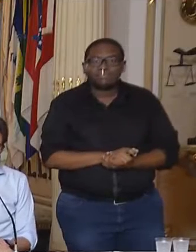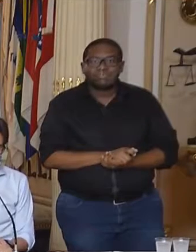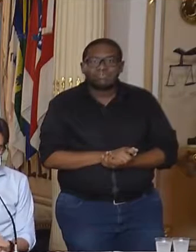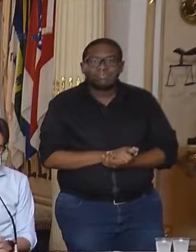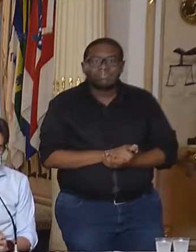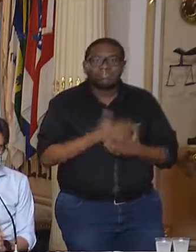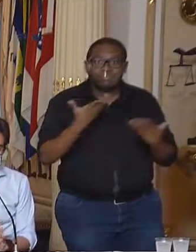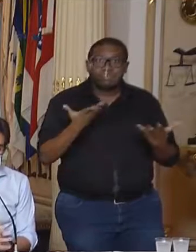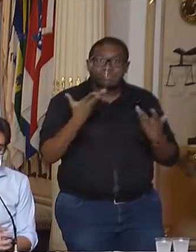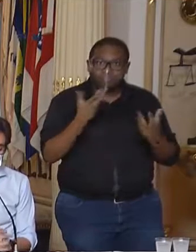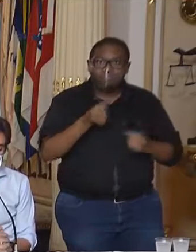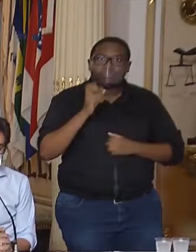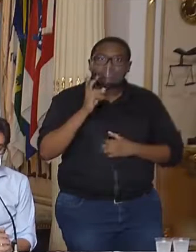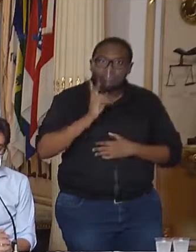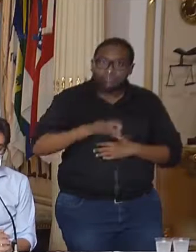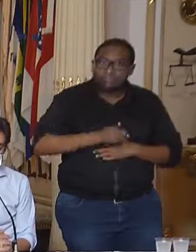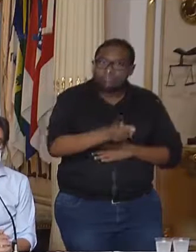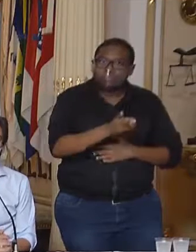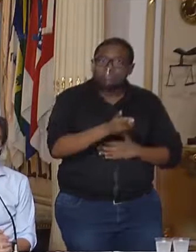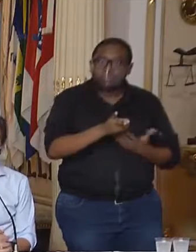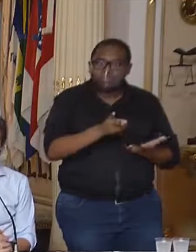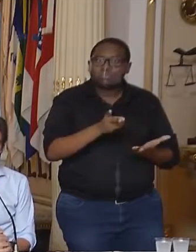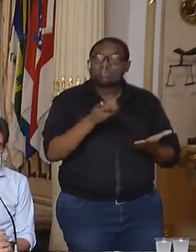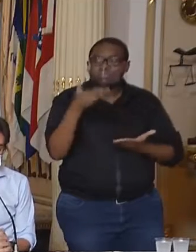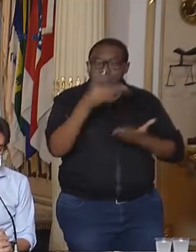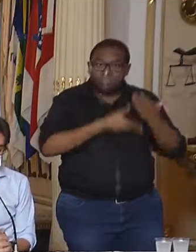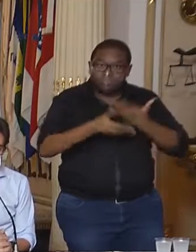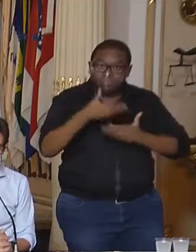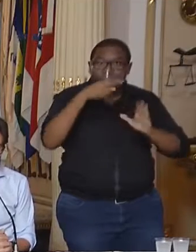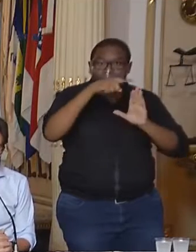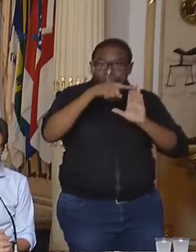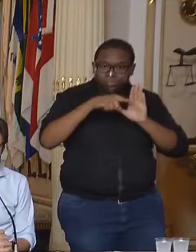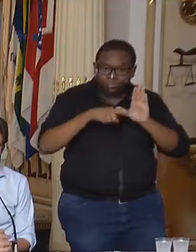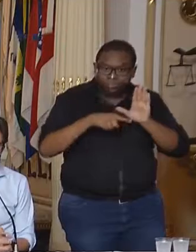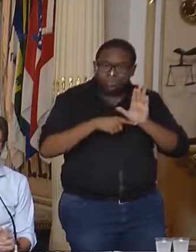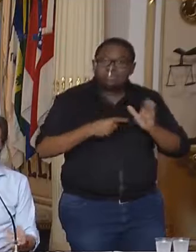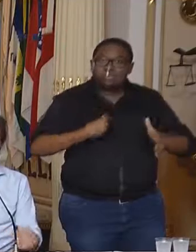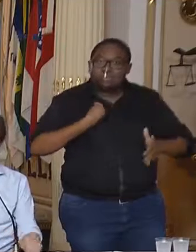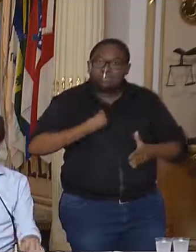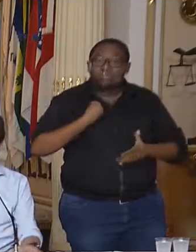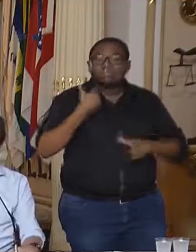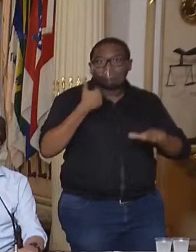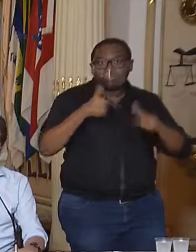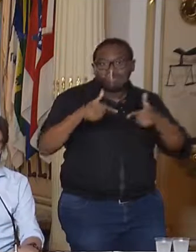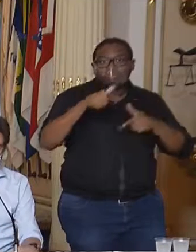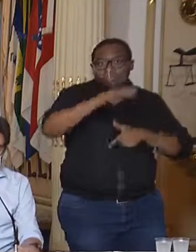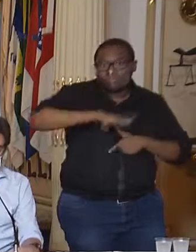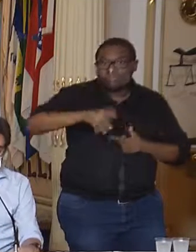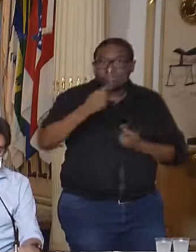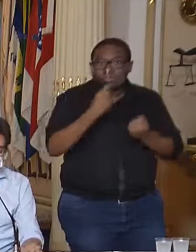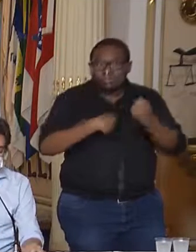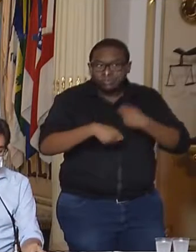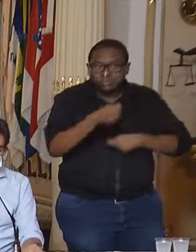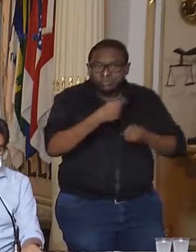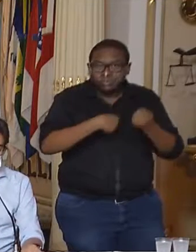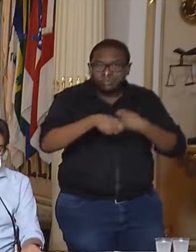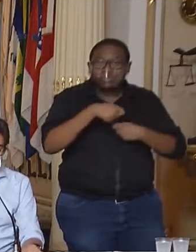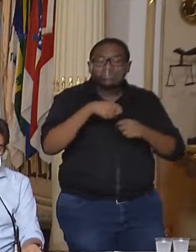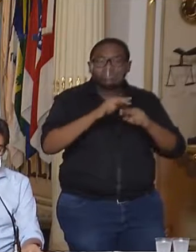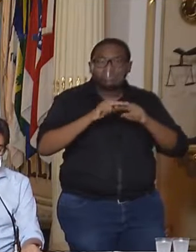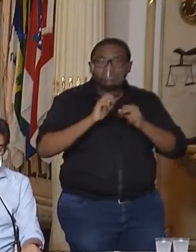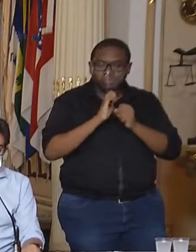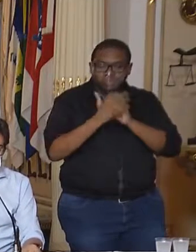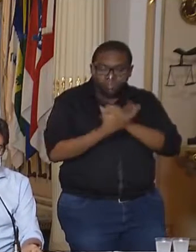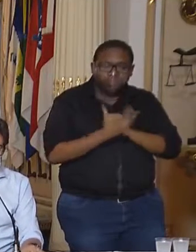E dando continuidade à implementação do nosso plano de convivência das atividades econômicas com a Covid-19, que